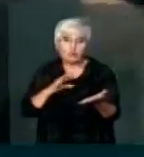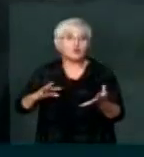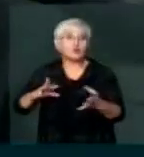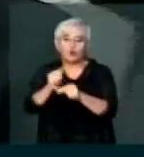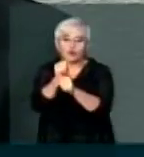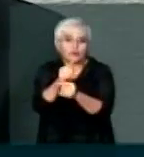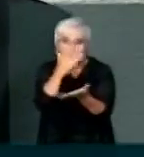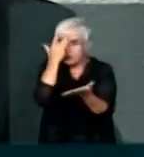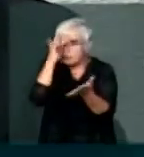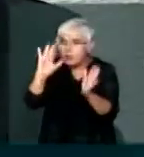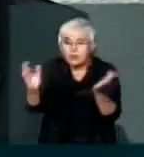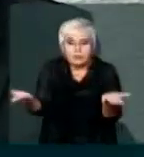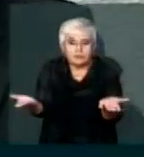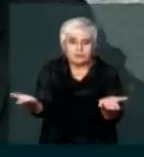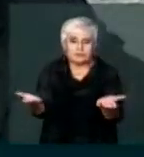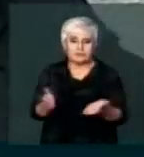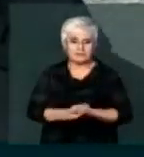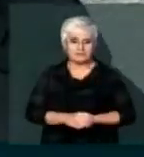sei. Eu não sei, eu não sei.